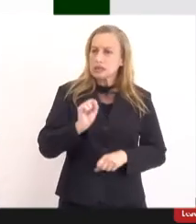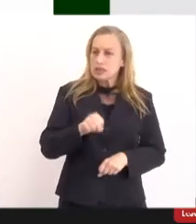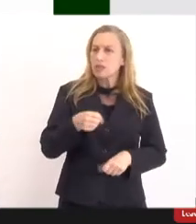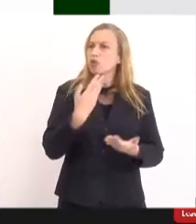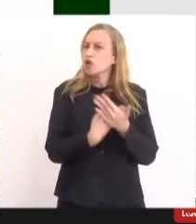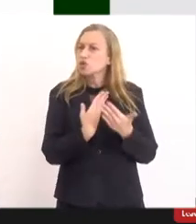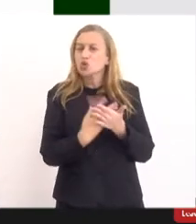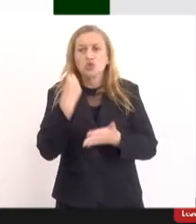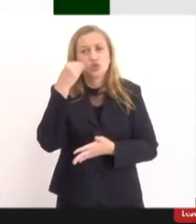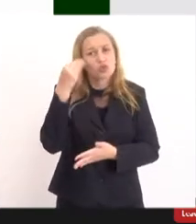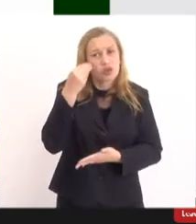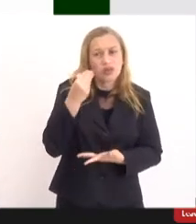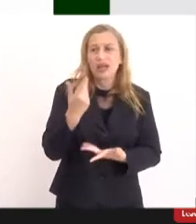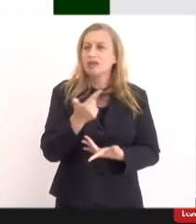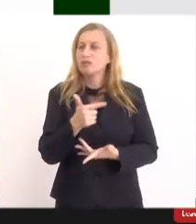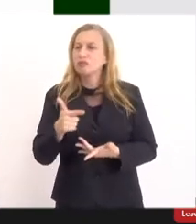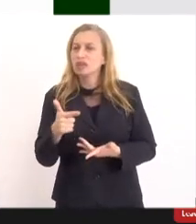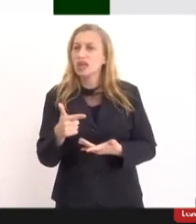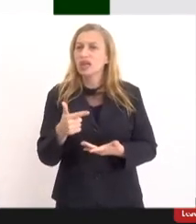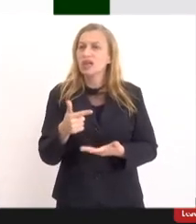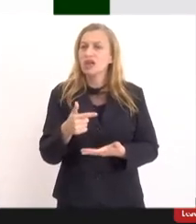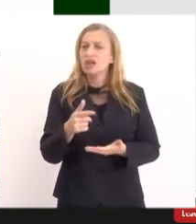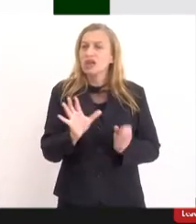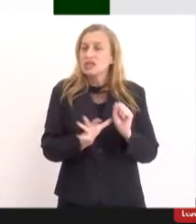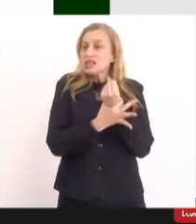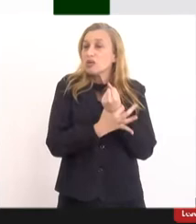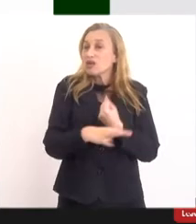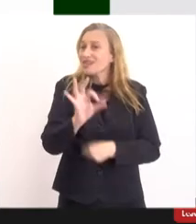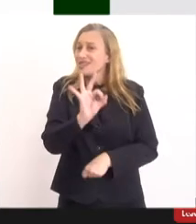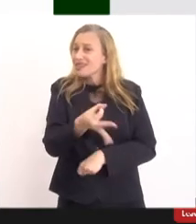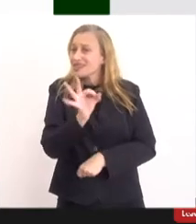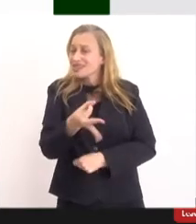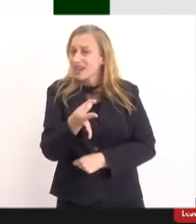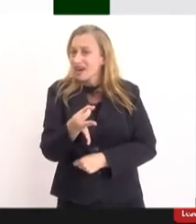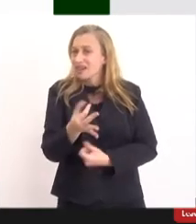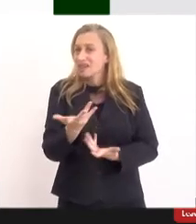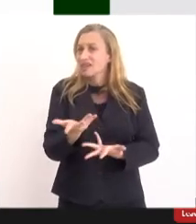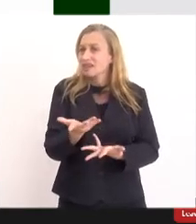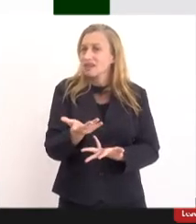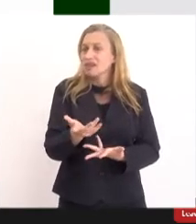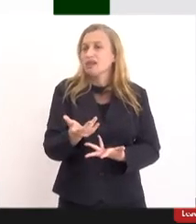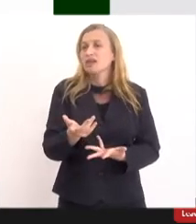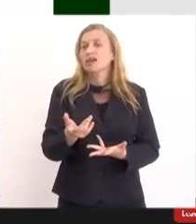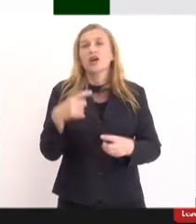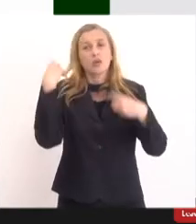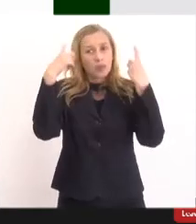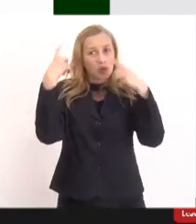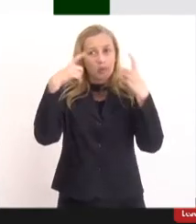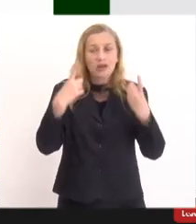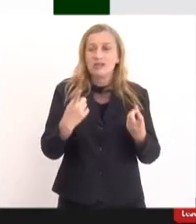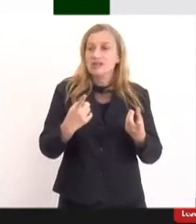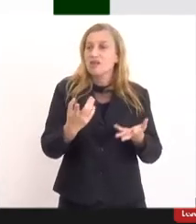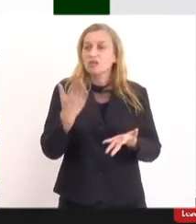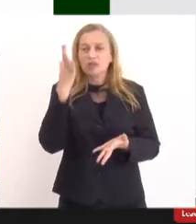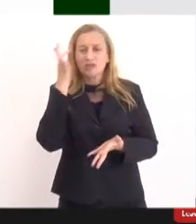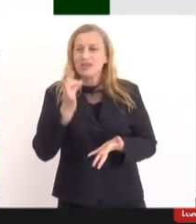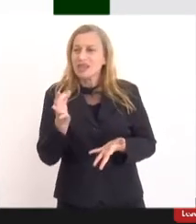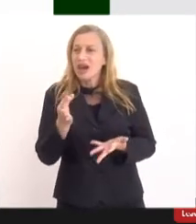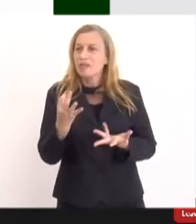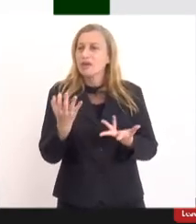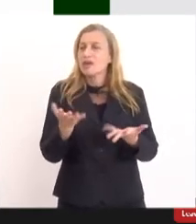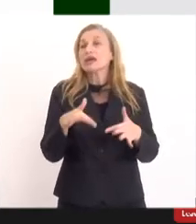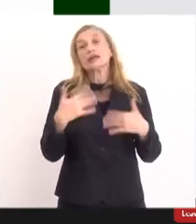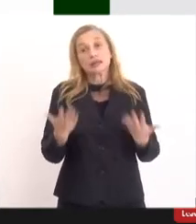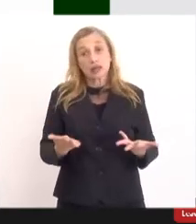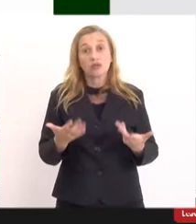estudos experimentais, não têm dados publicados. É uma temeridade dar isso nas crianças, sem saber. Então,